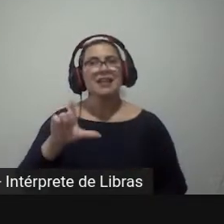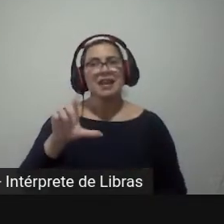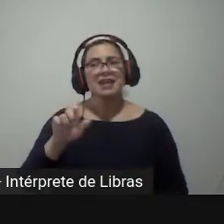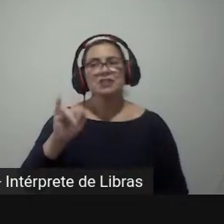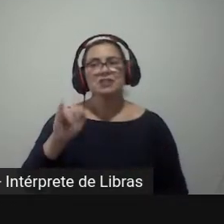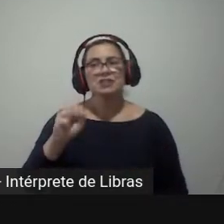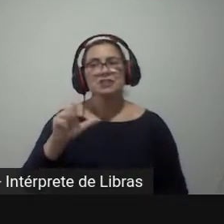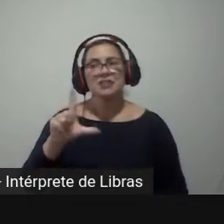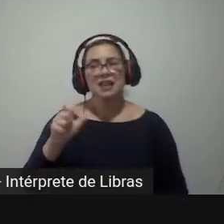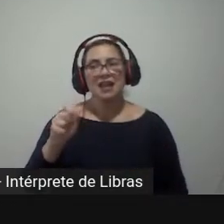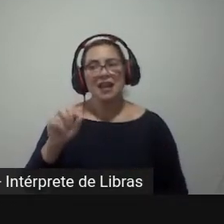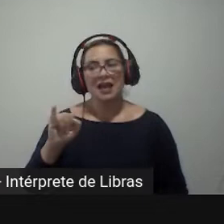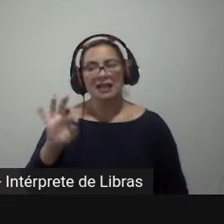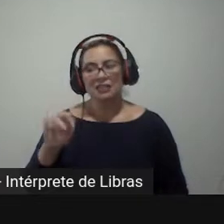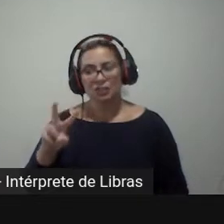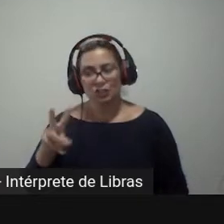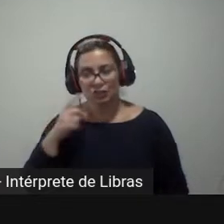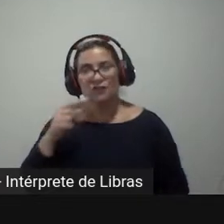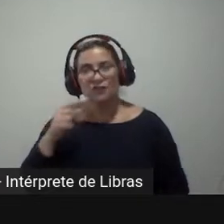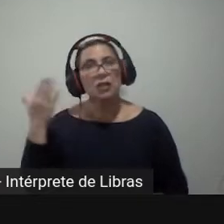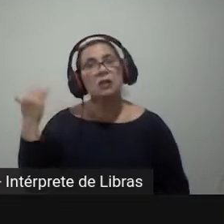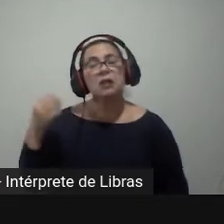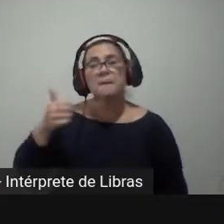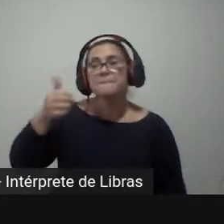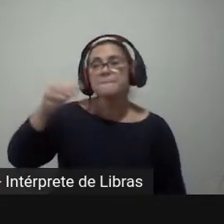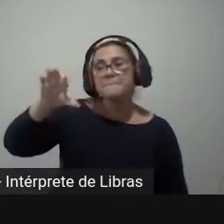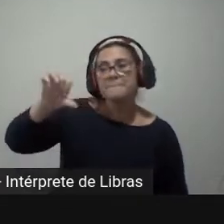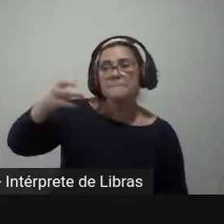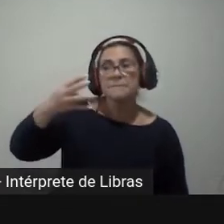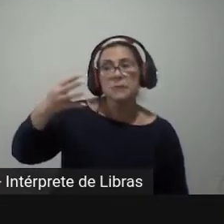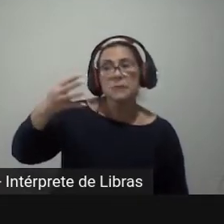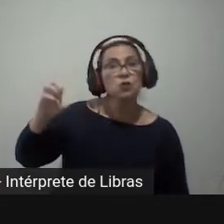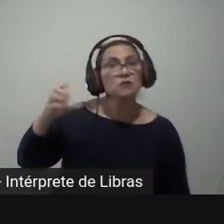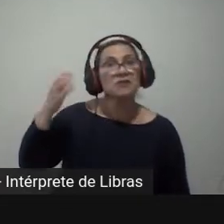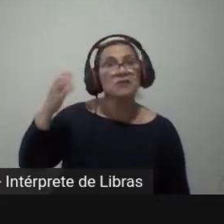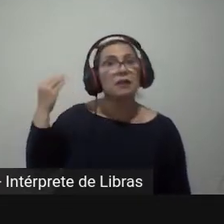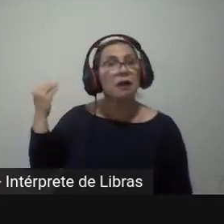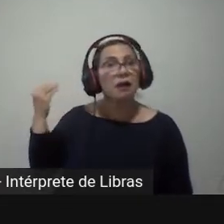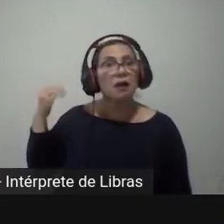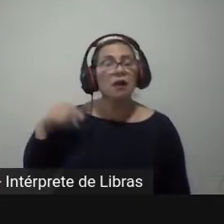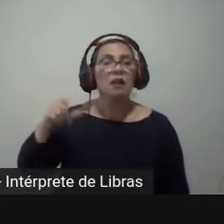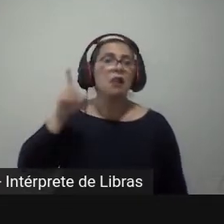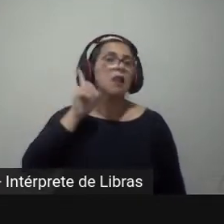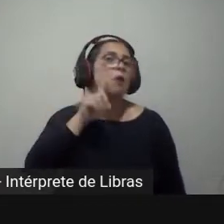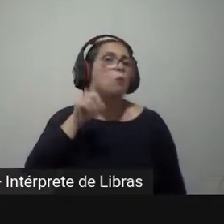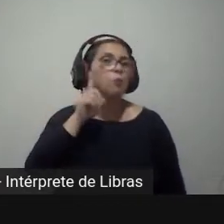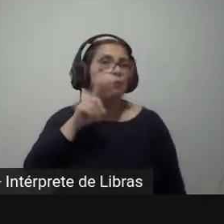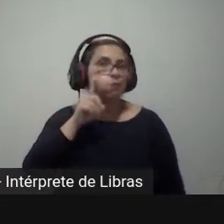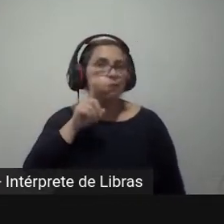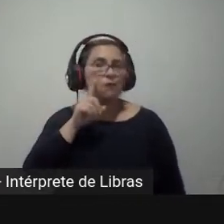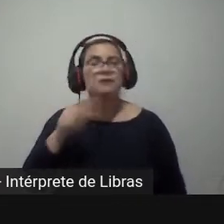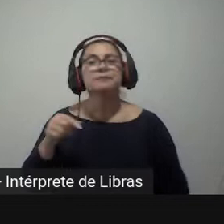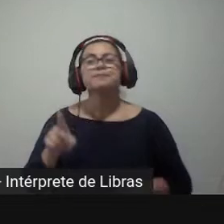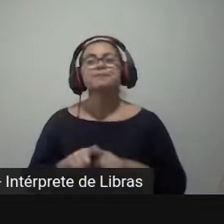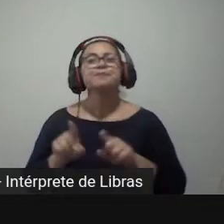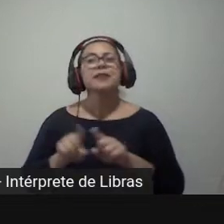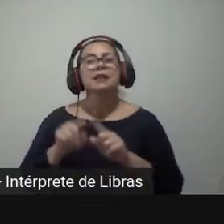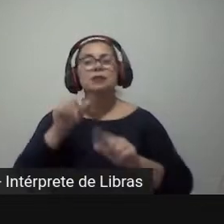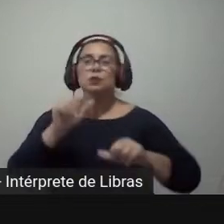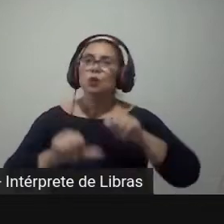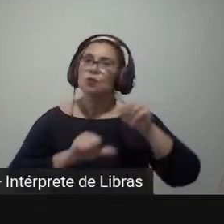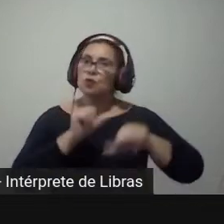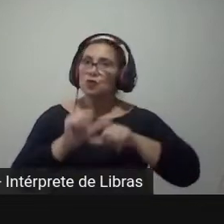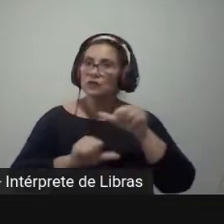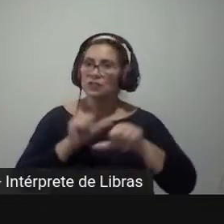na década de 40, lá nos Estados Unidos. Ele surgiu em decorrência de mudanças no